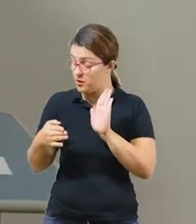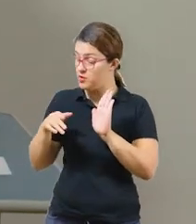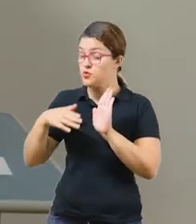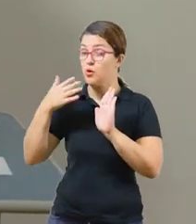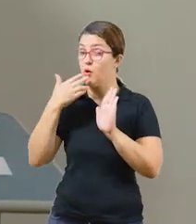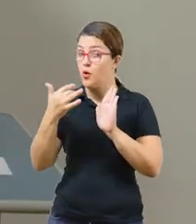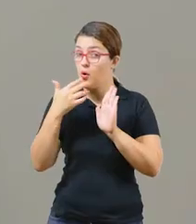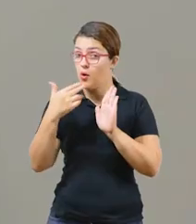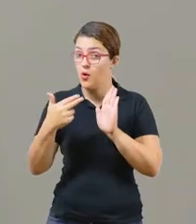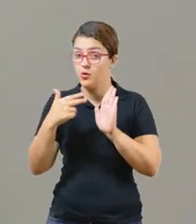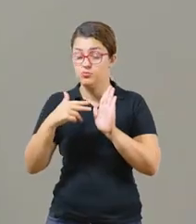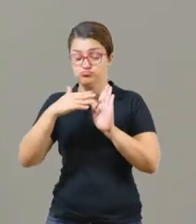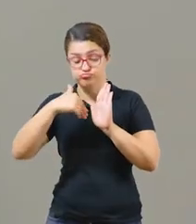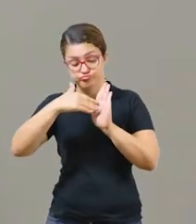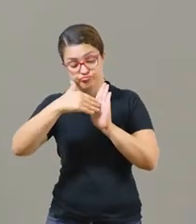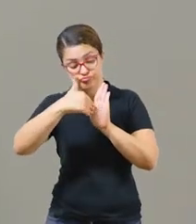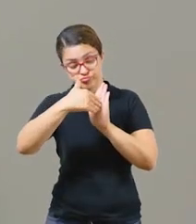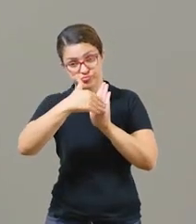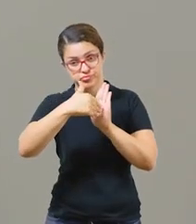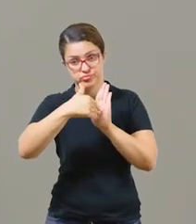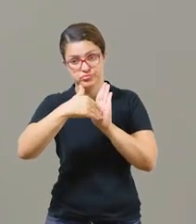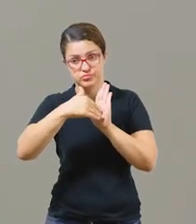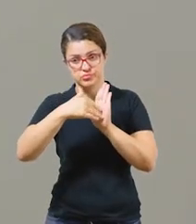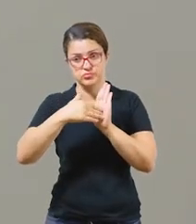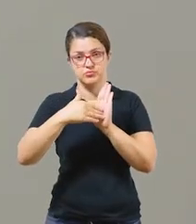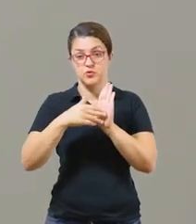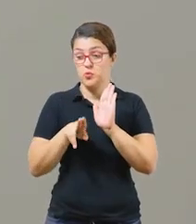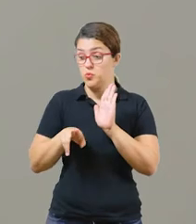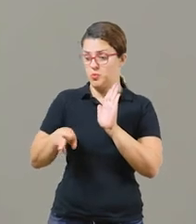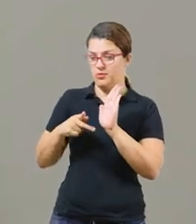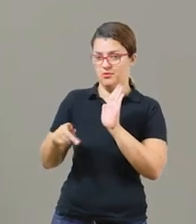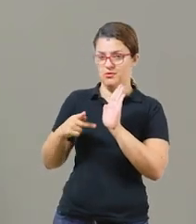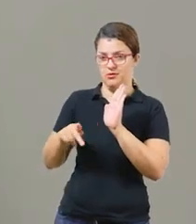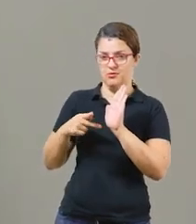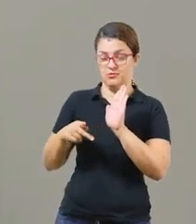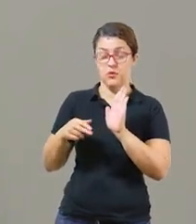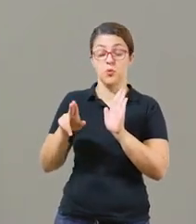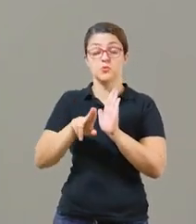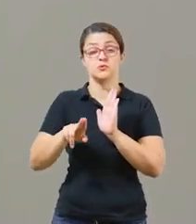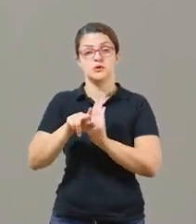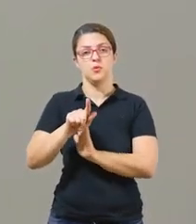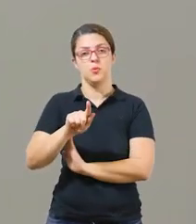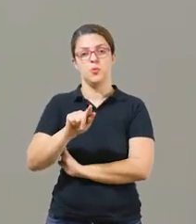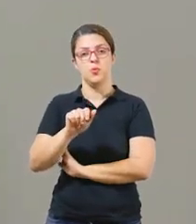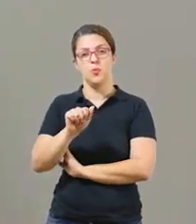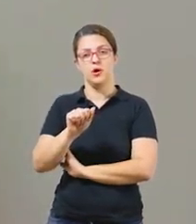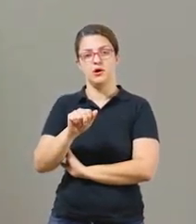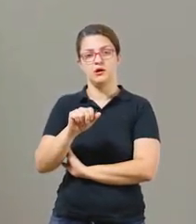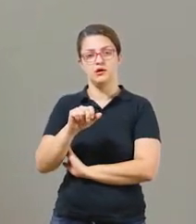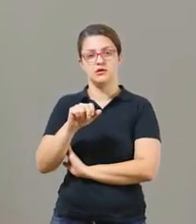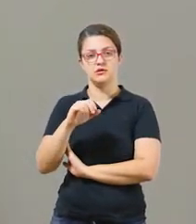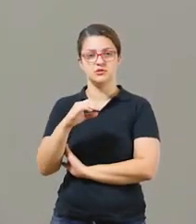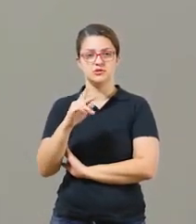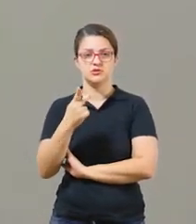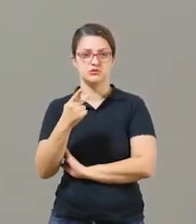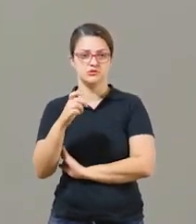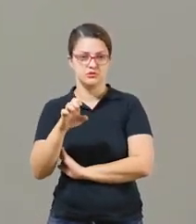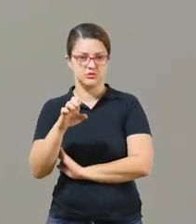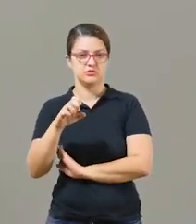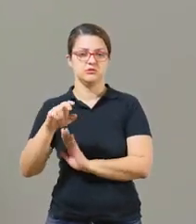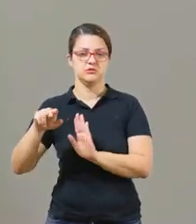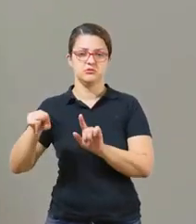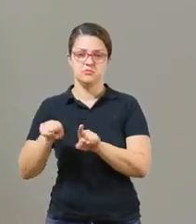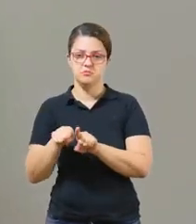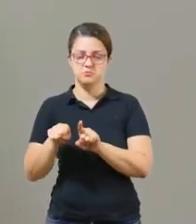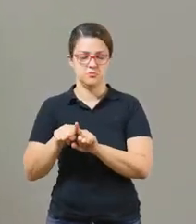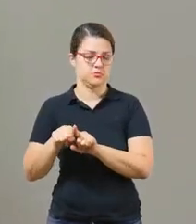decore o nome dela. Aqui eu fiz em faixas com tinta guache e pincel. Eu fiz